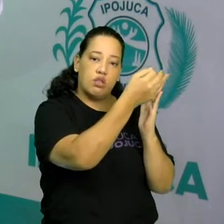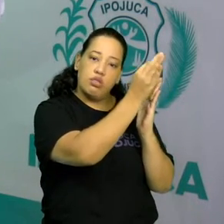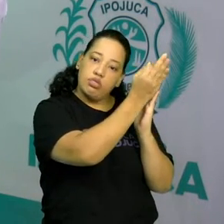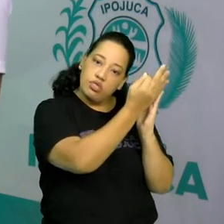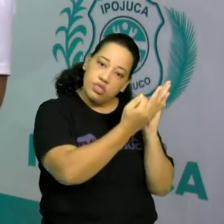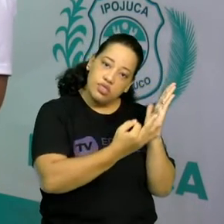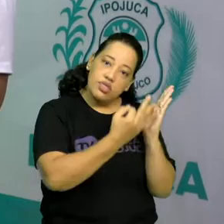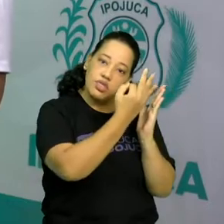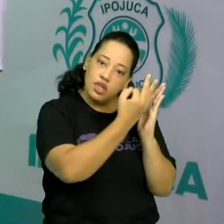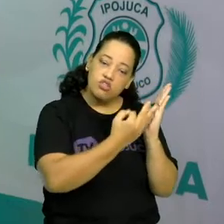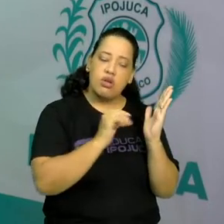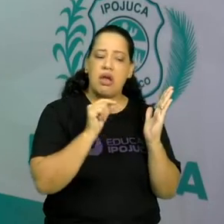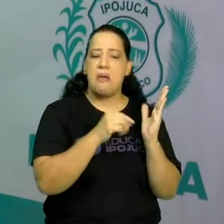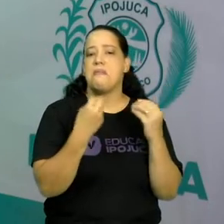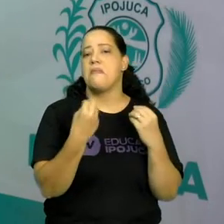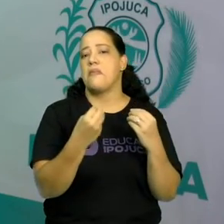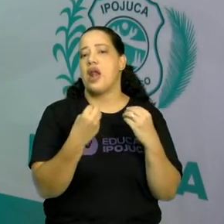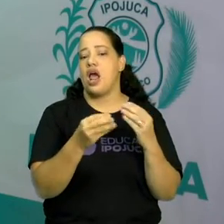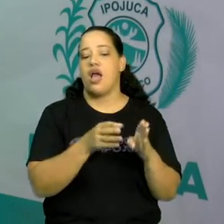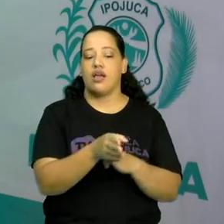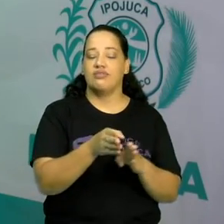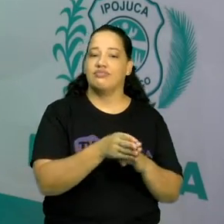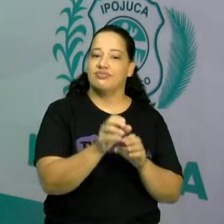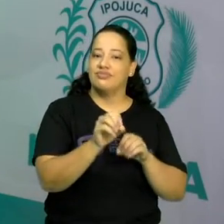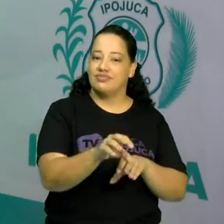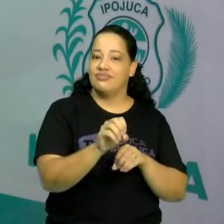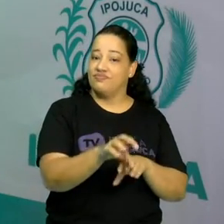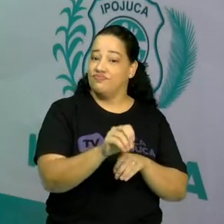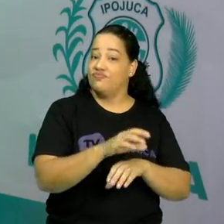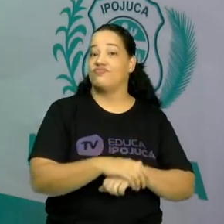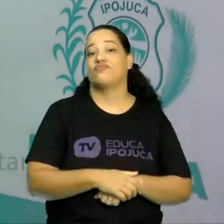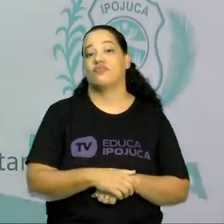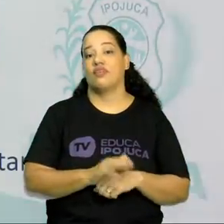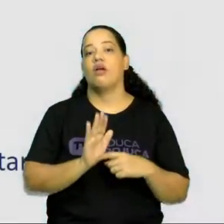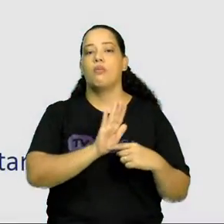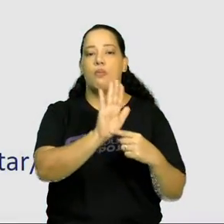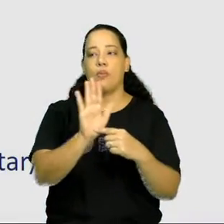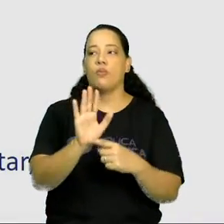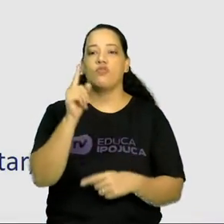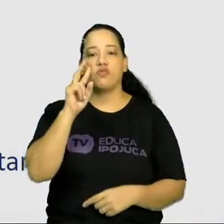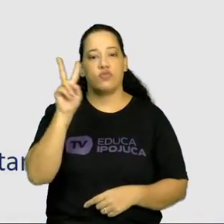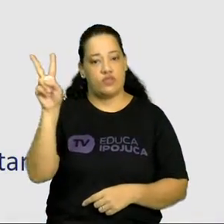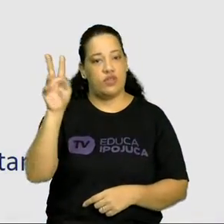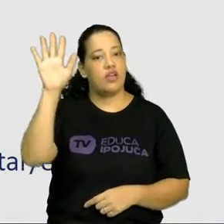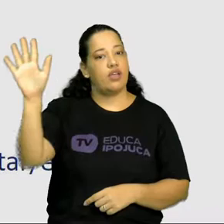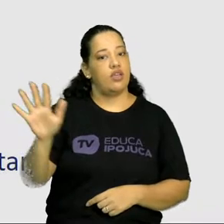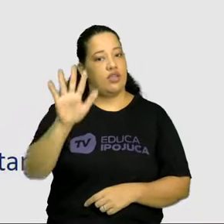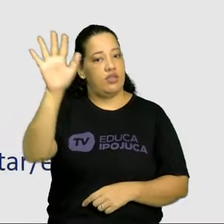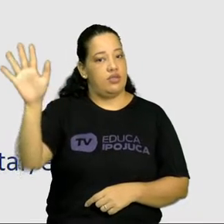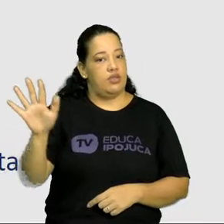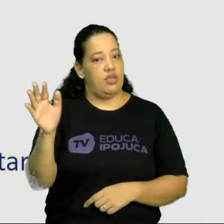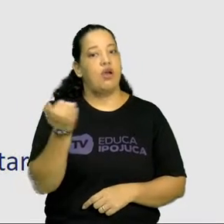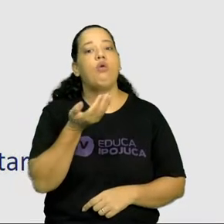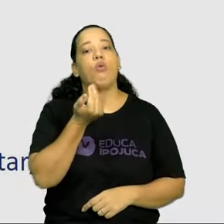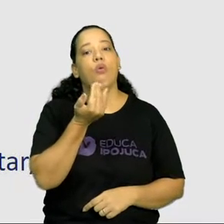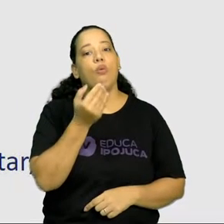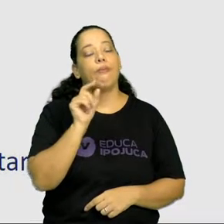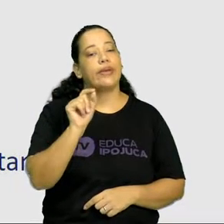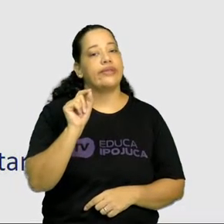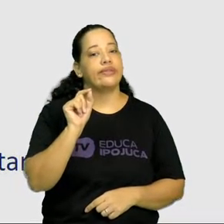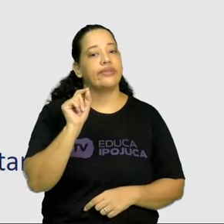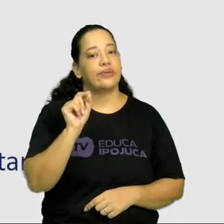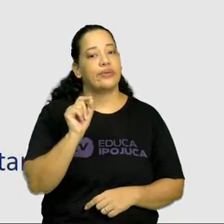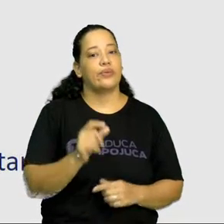é orientar e ensinar. E aqui eu trago uma imagem para vocês de uma receita, que